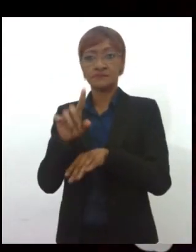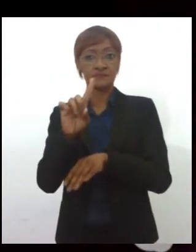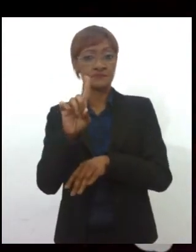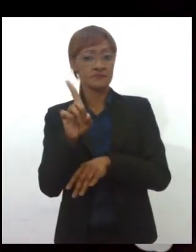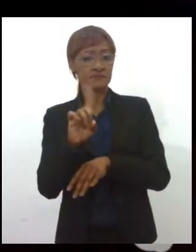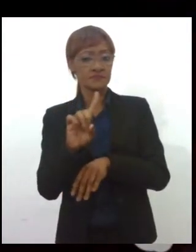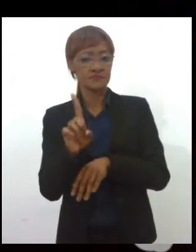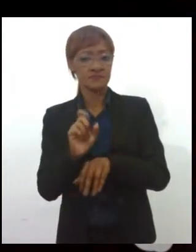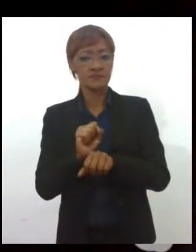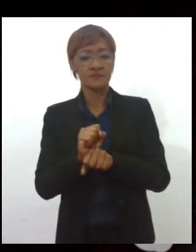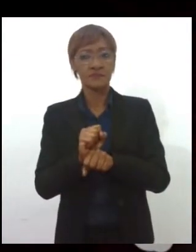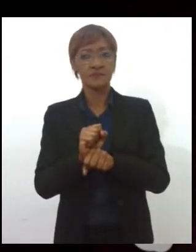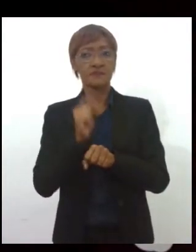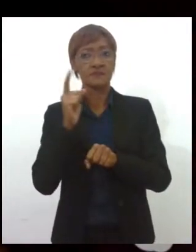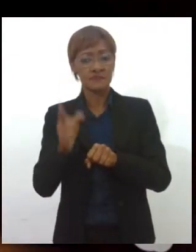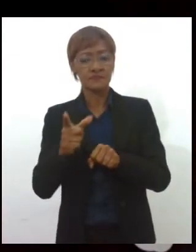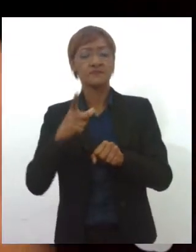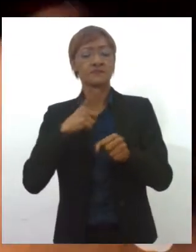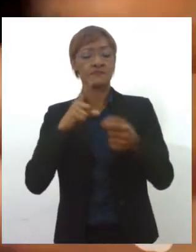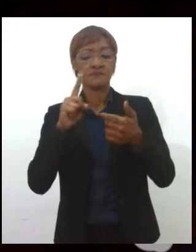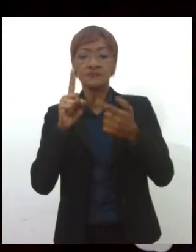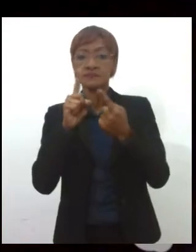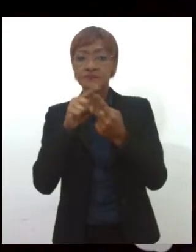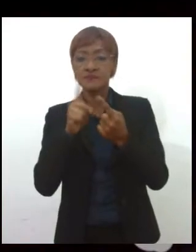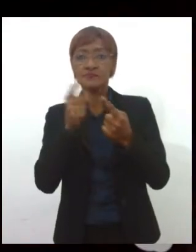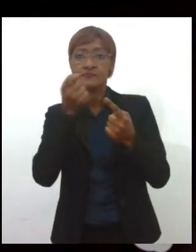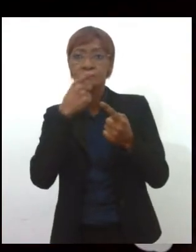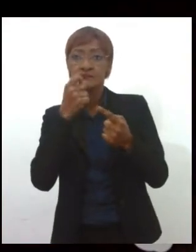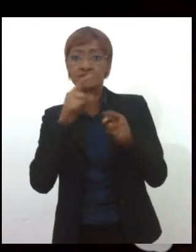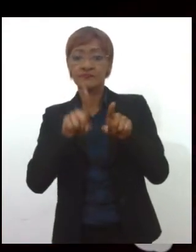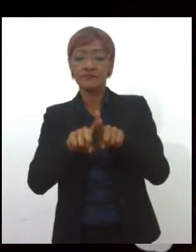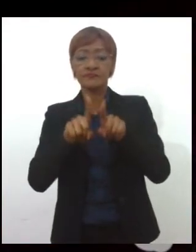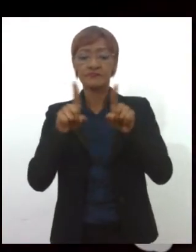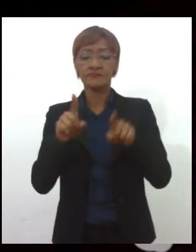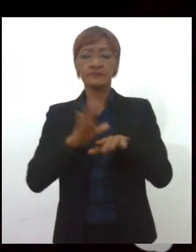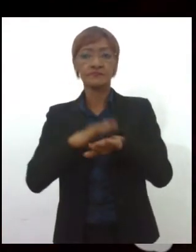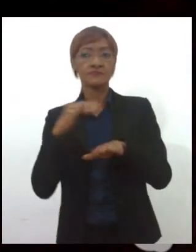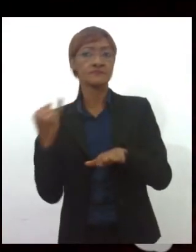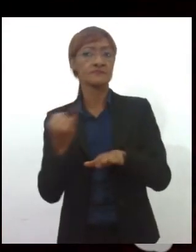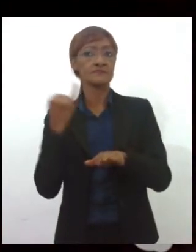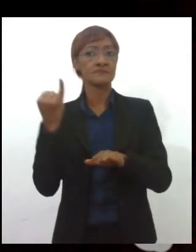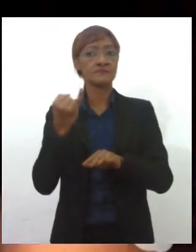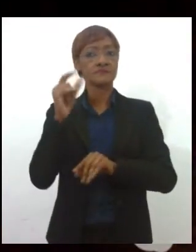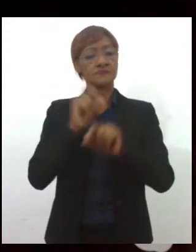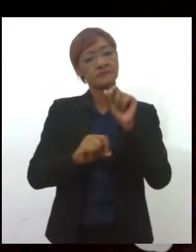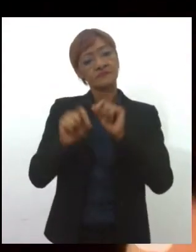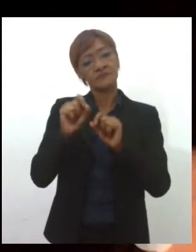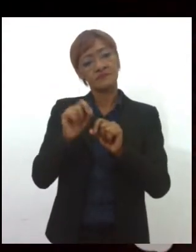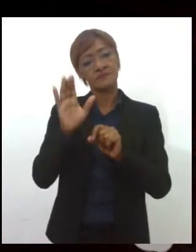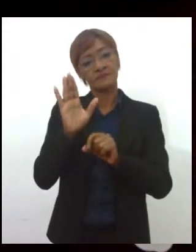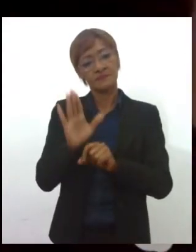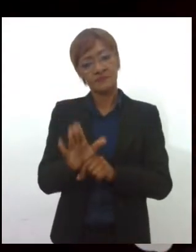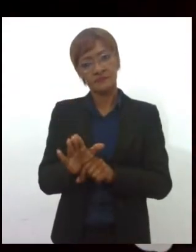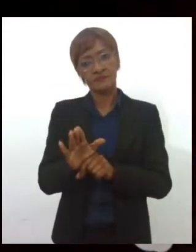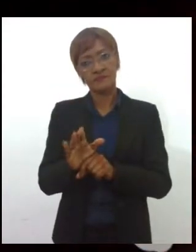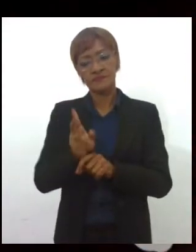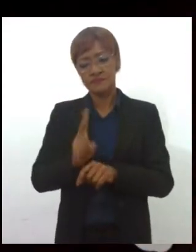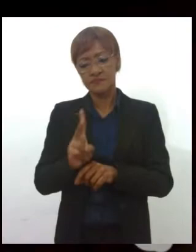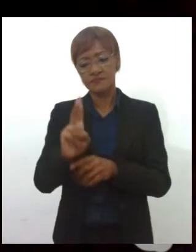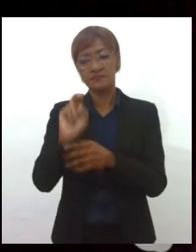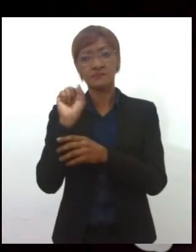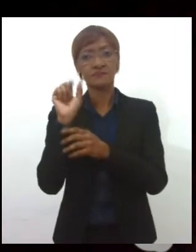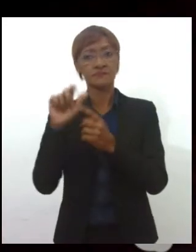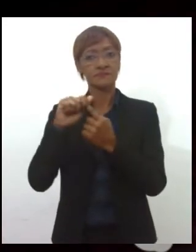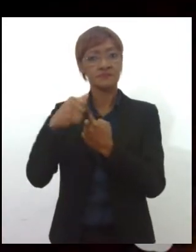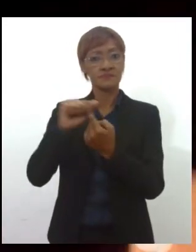fibromialgia, ela tem medicação, mas o mais importante do tratamento da fibromialgia são as terapias integradas, principalmente